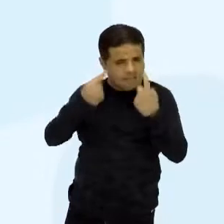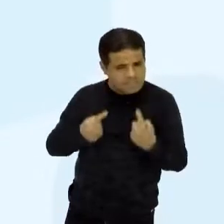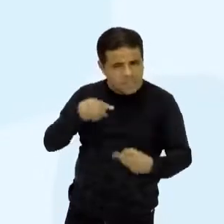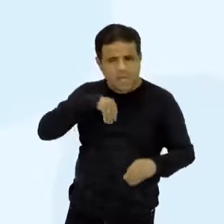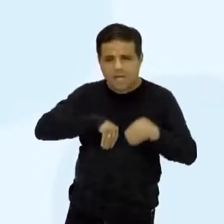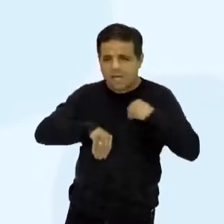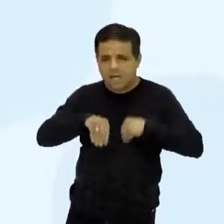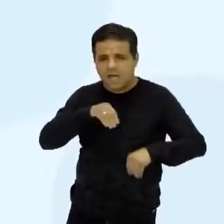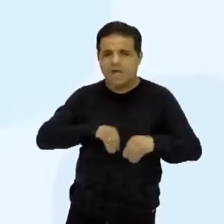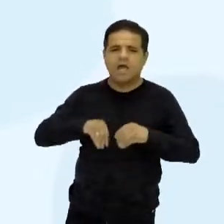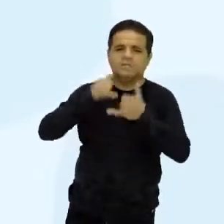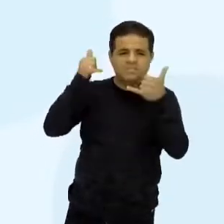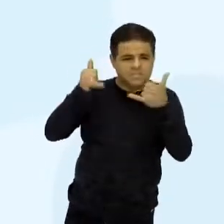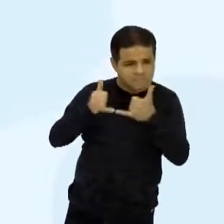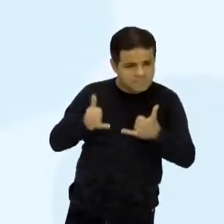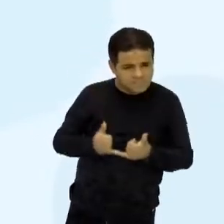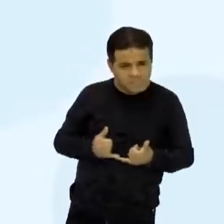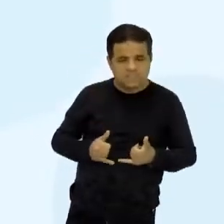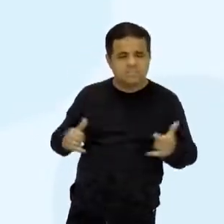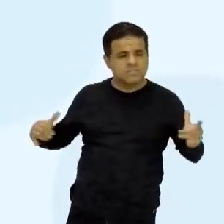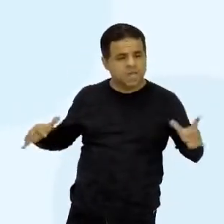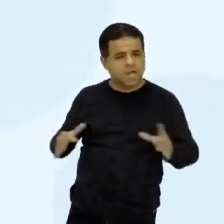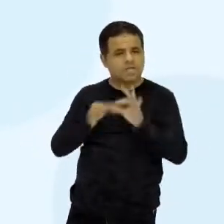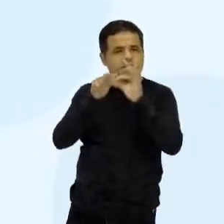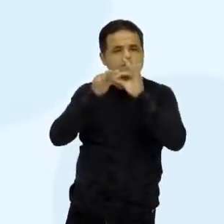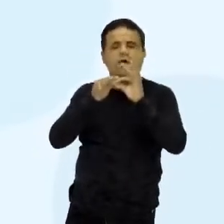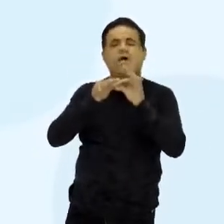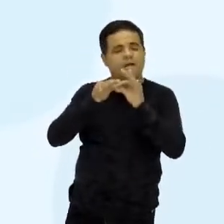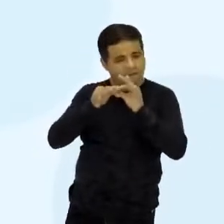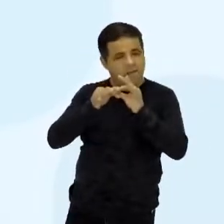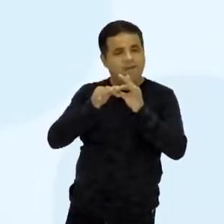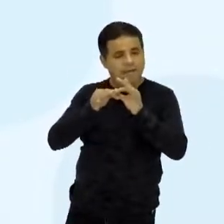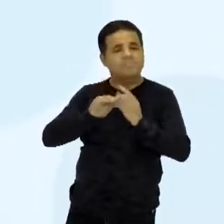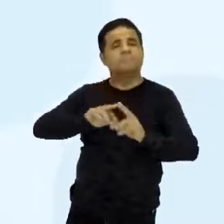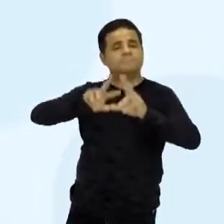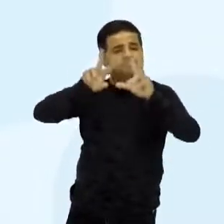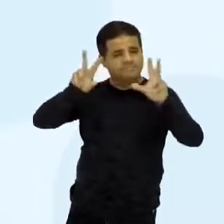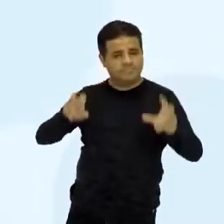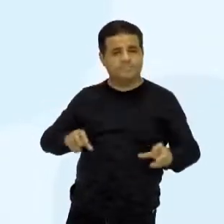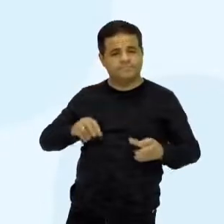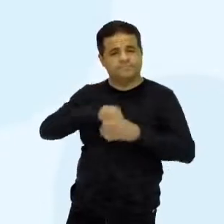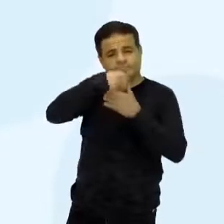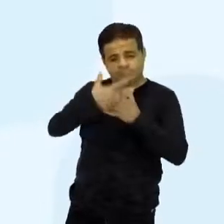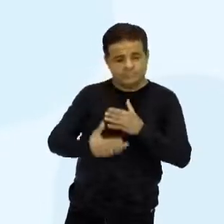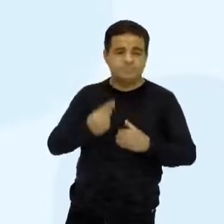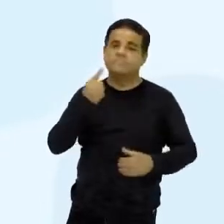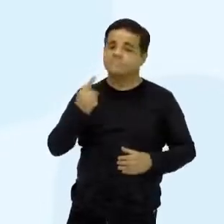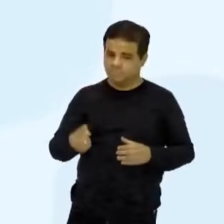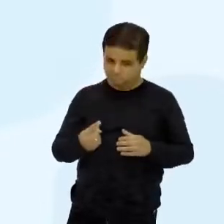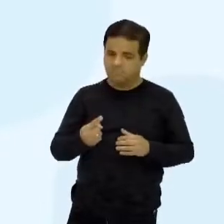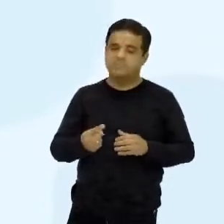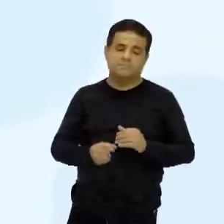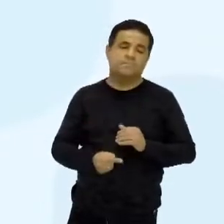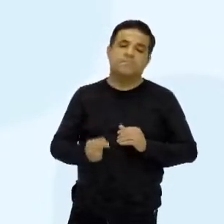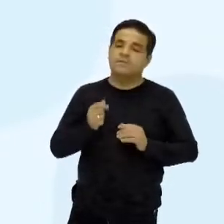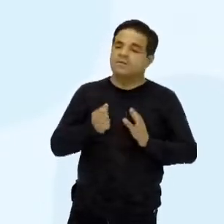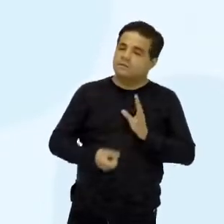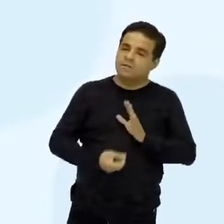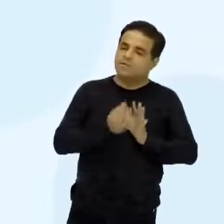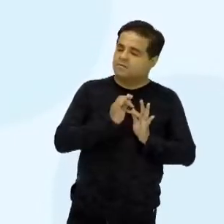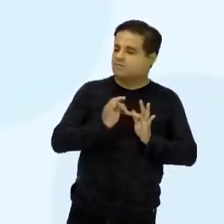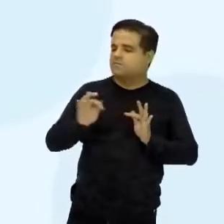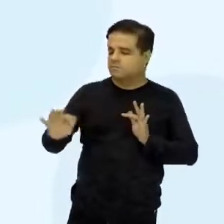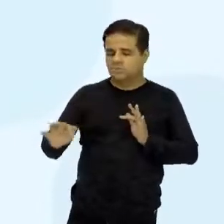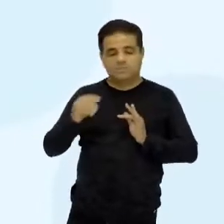internet, vai falar sobre conexão. São termos, certo? Argumento 1. Então, vai fazer uma frase pensando no seu